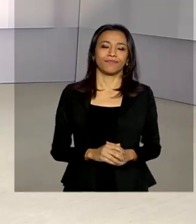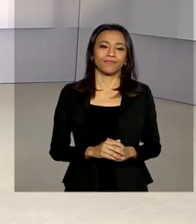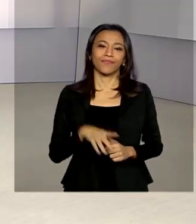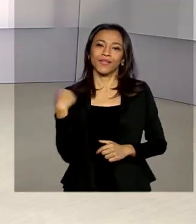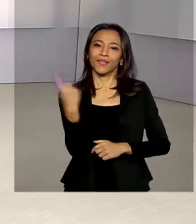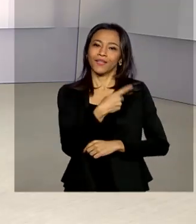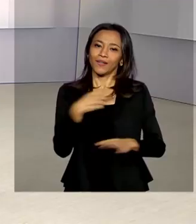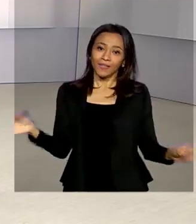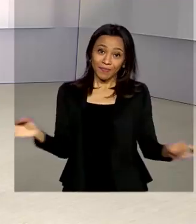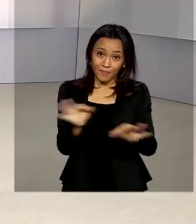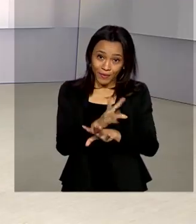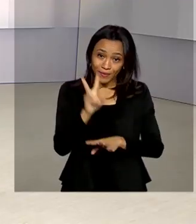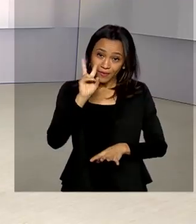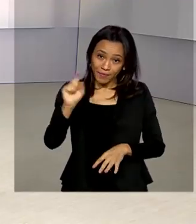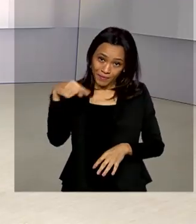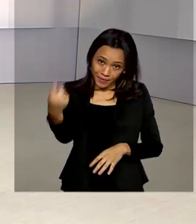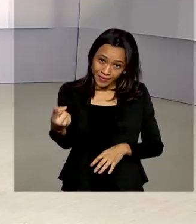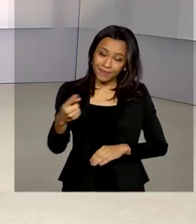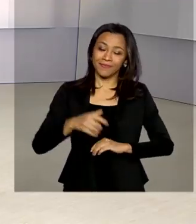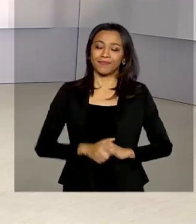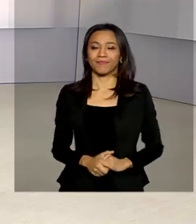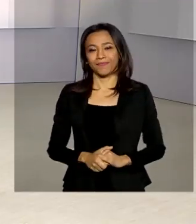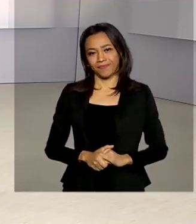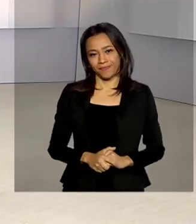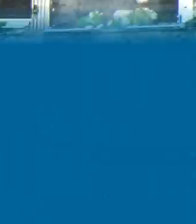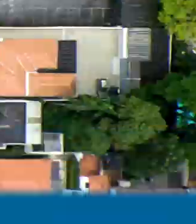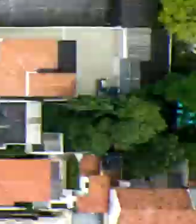A gente fica por aqui. Até a próxima edição.